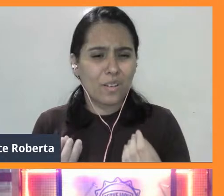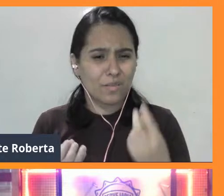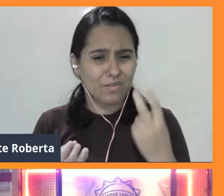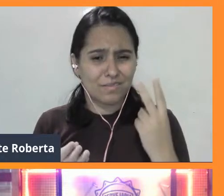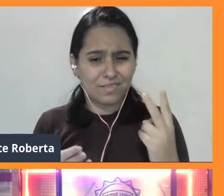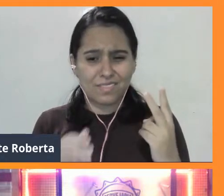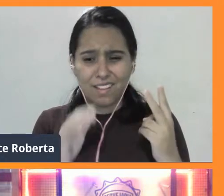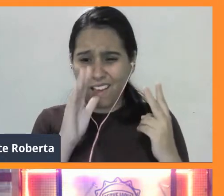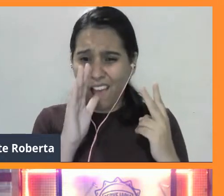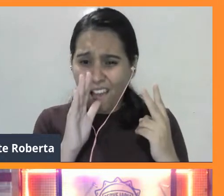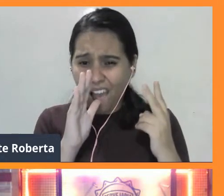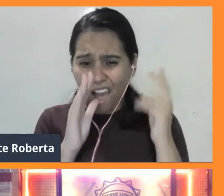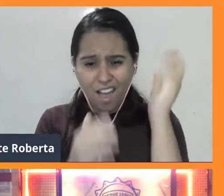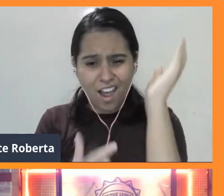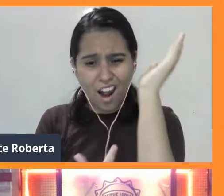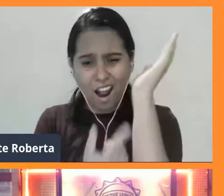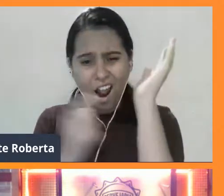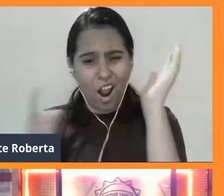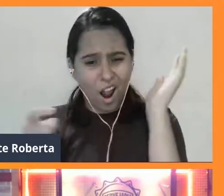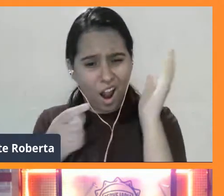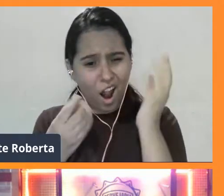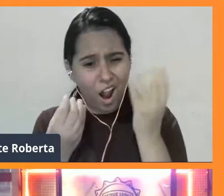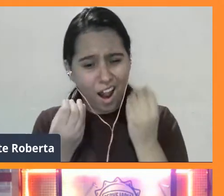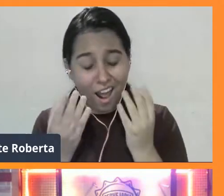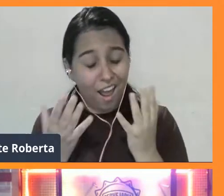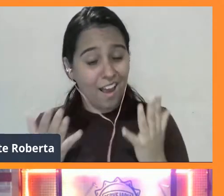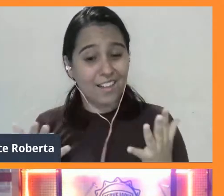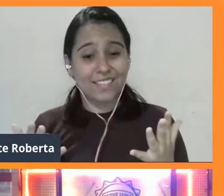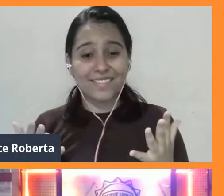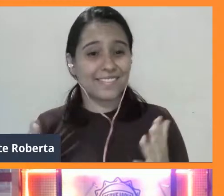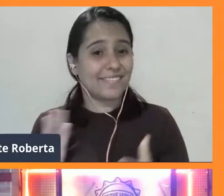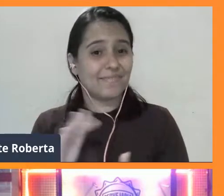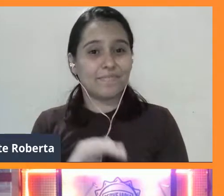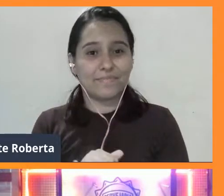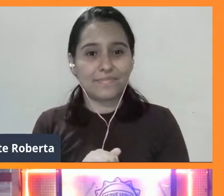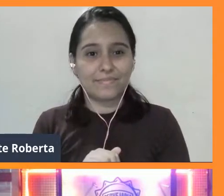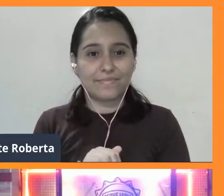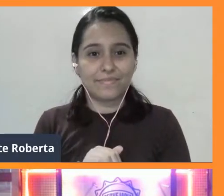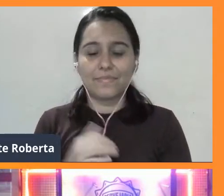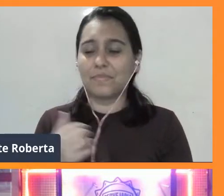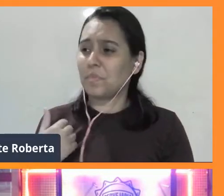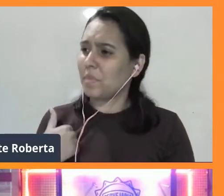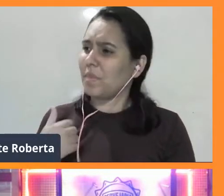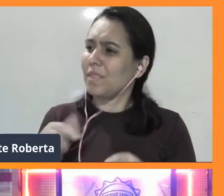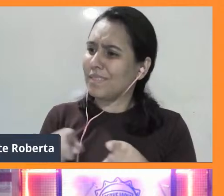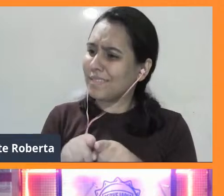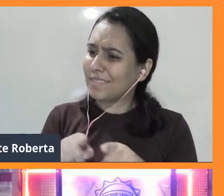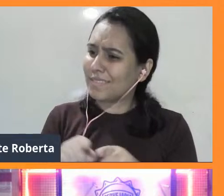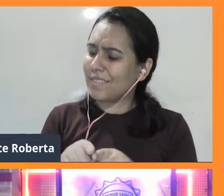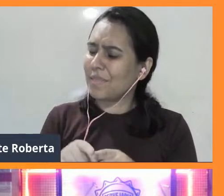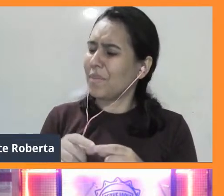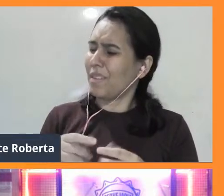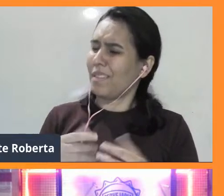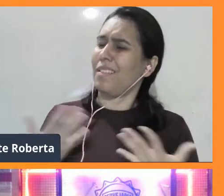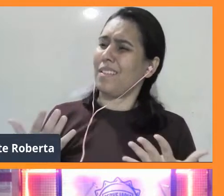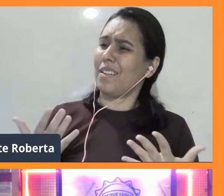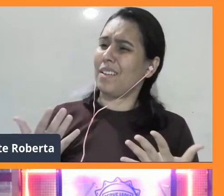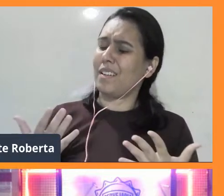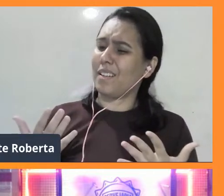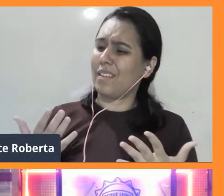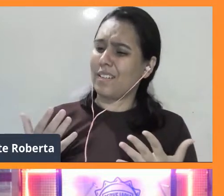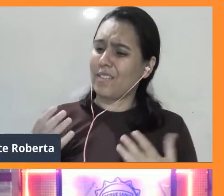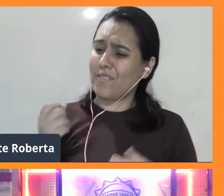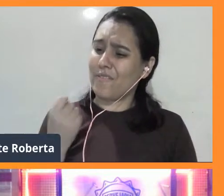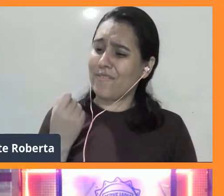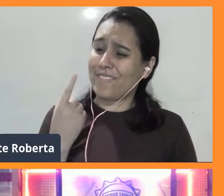lagartos, meu povo. Eu tô chocada. Cadê o Emanuel? E eu, Daniel, confesso que estou extremamente frustrada, que eu gostaria de ter nascido um